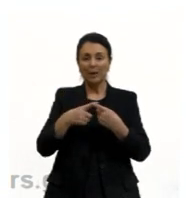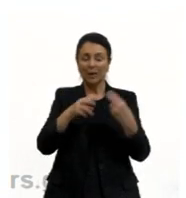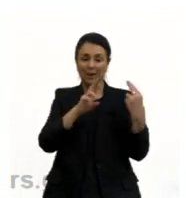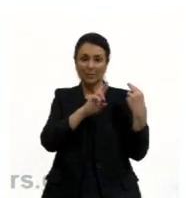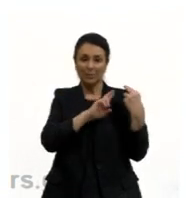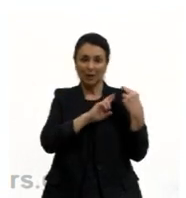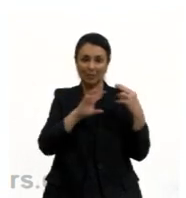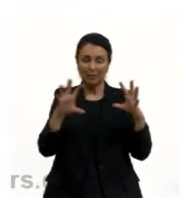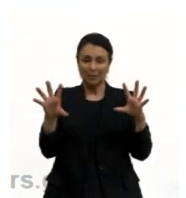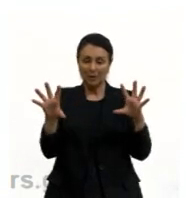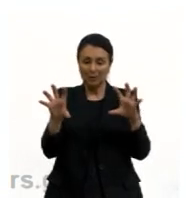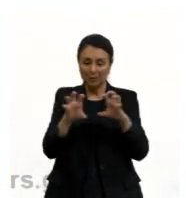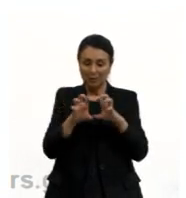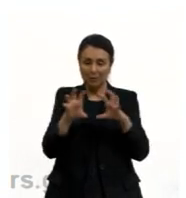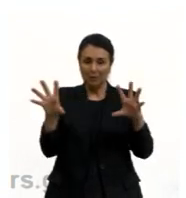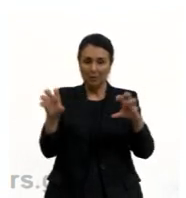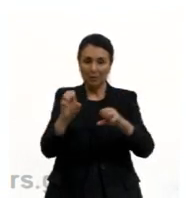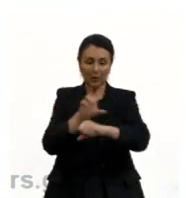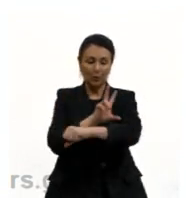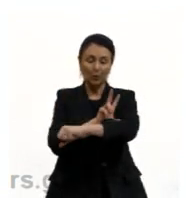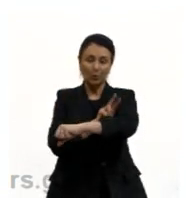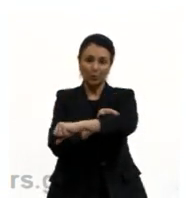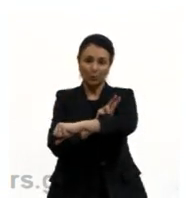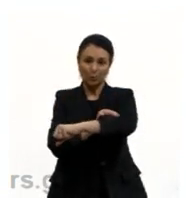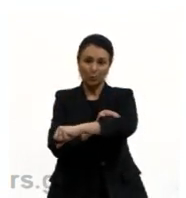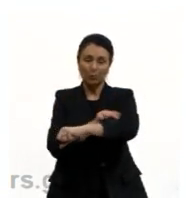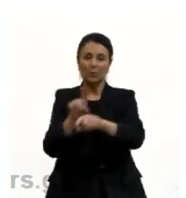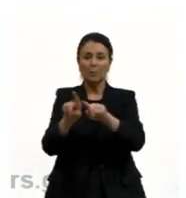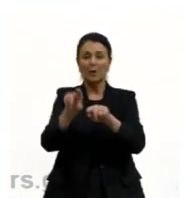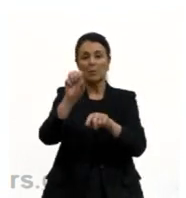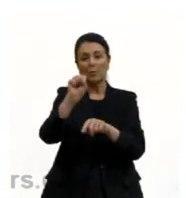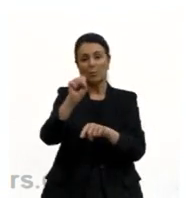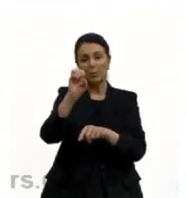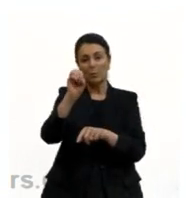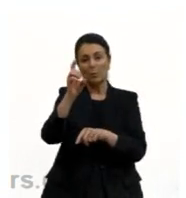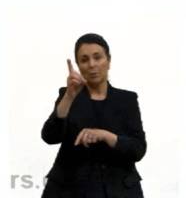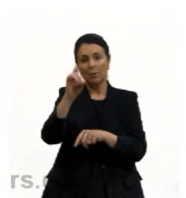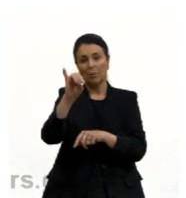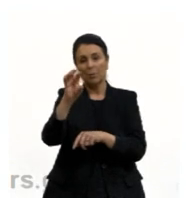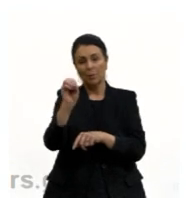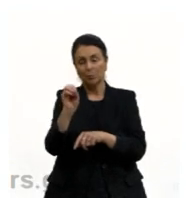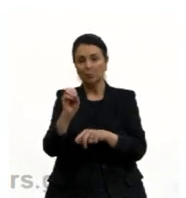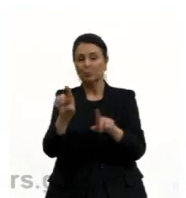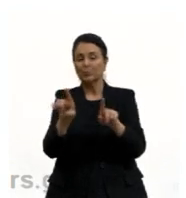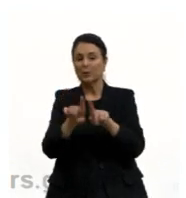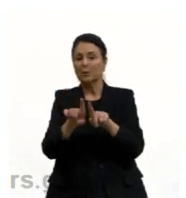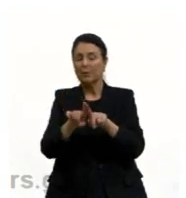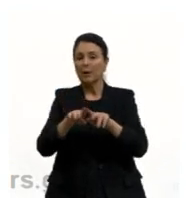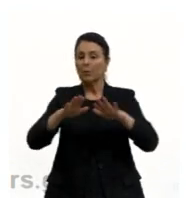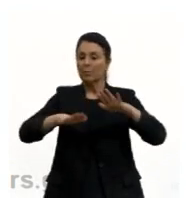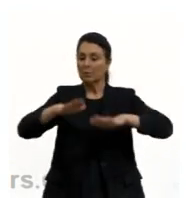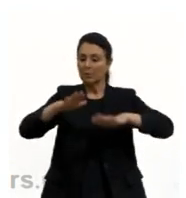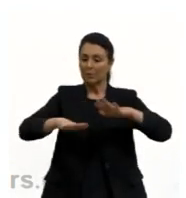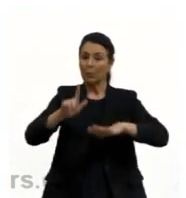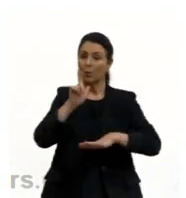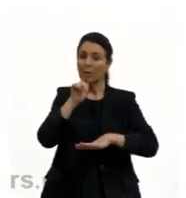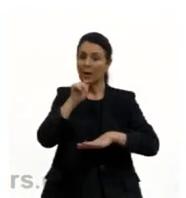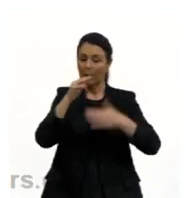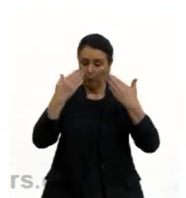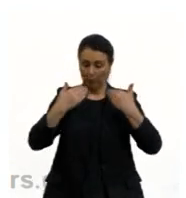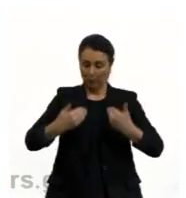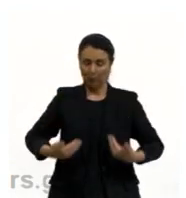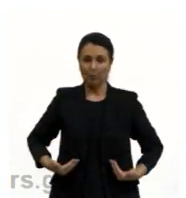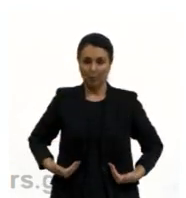contração e no relaxamento dos nossos músculos. O sódio regula o balanceamento da água no nosso corpo, já que